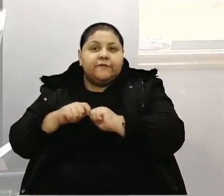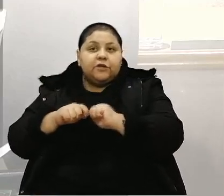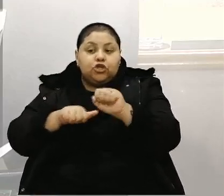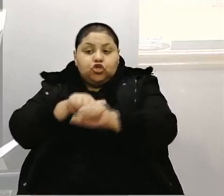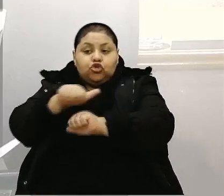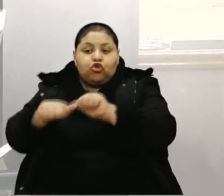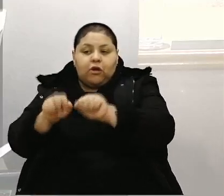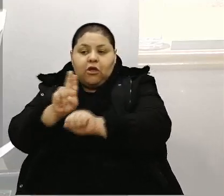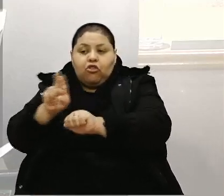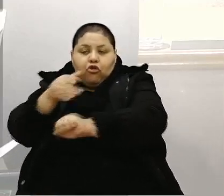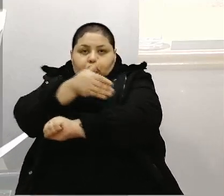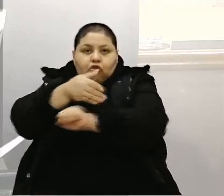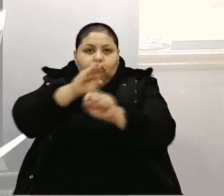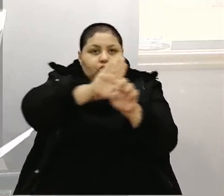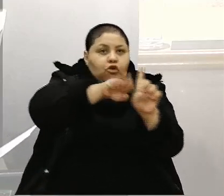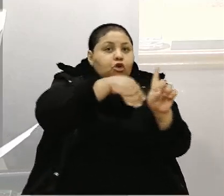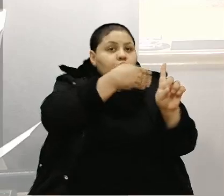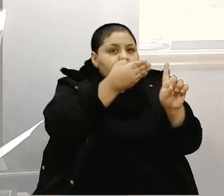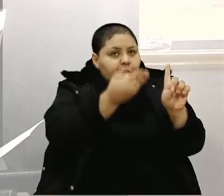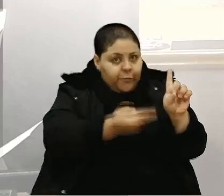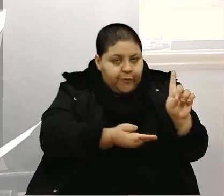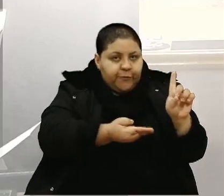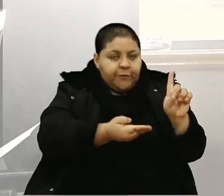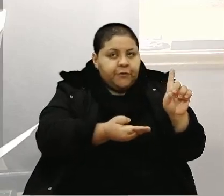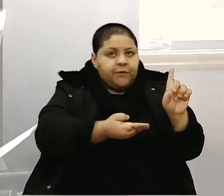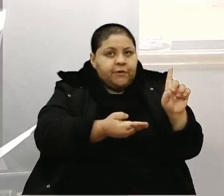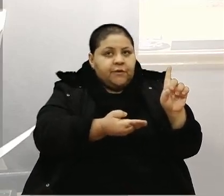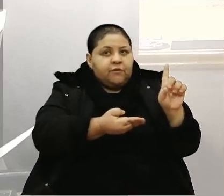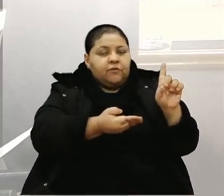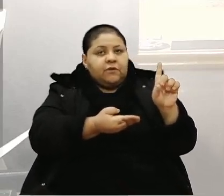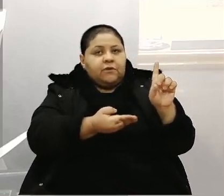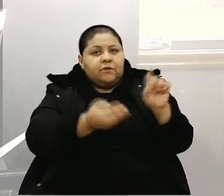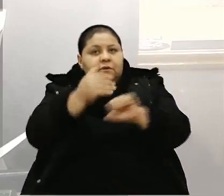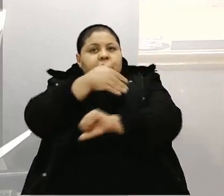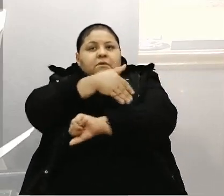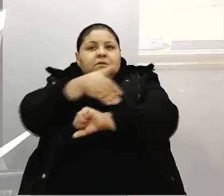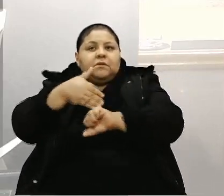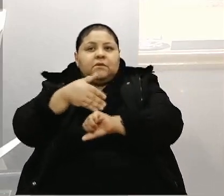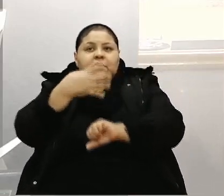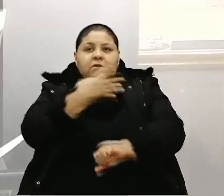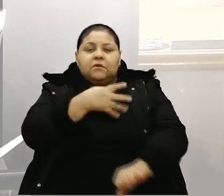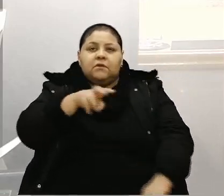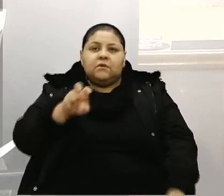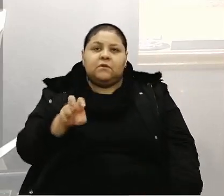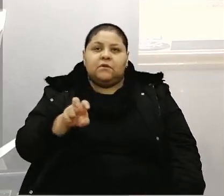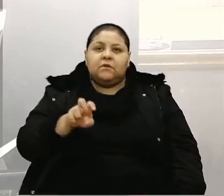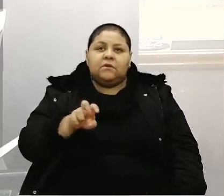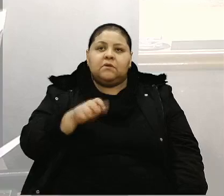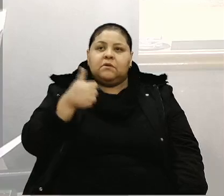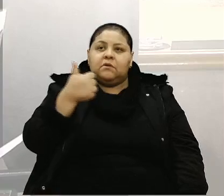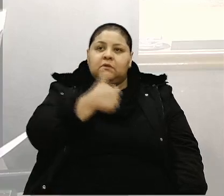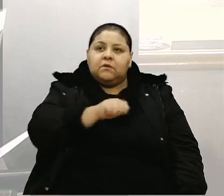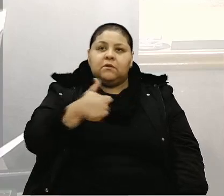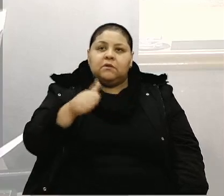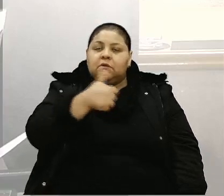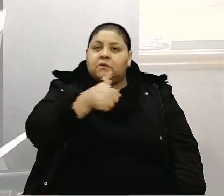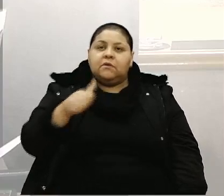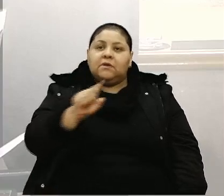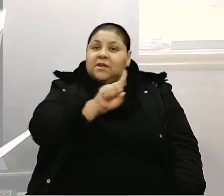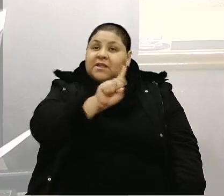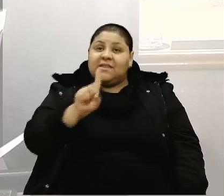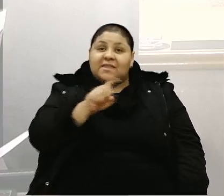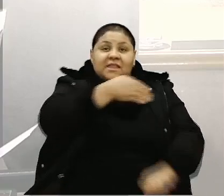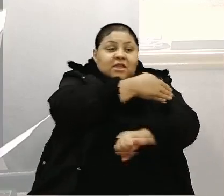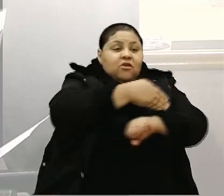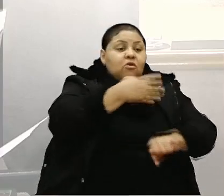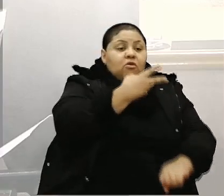em homenagem ao Sr. Antônio Ricardo Sartori é a rua 45, 12, 11 e e não a rua 45,